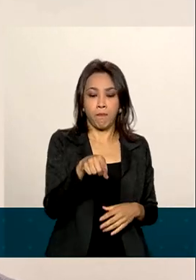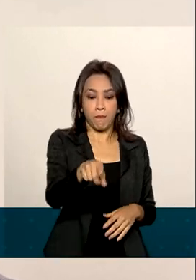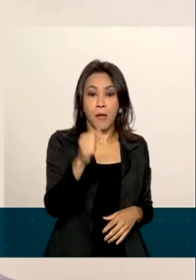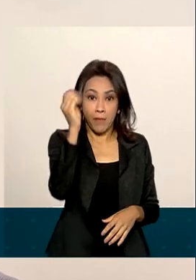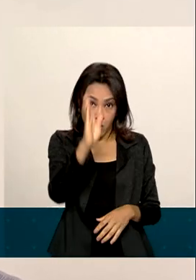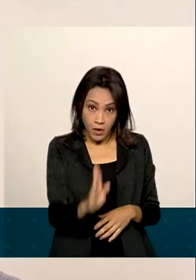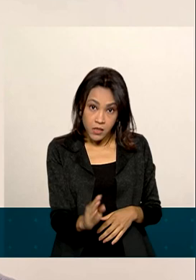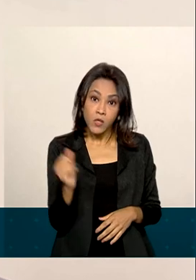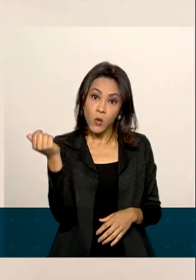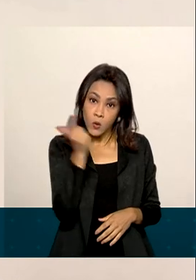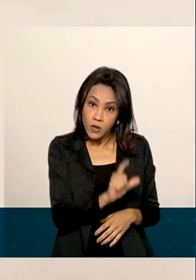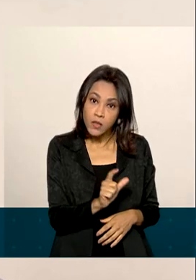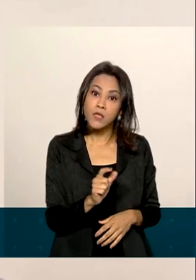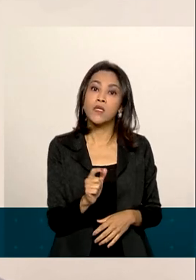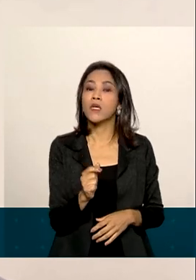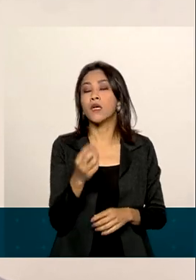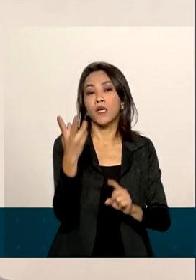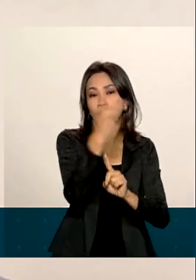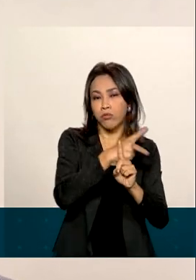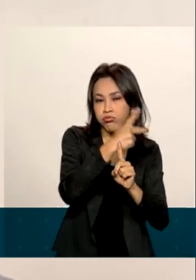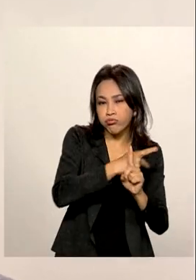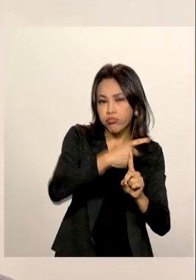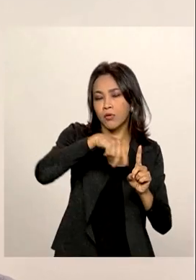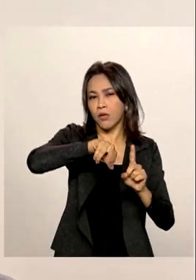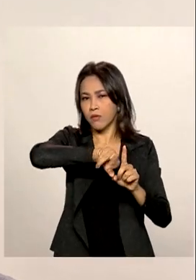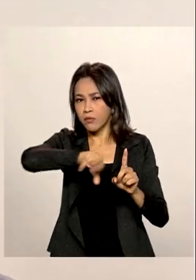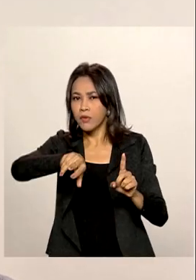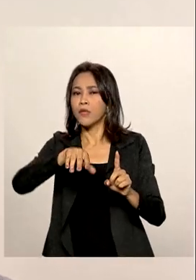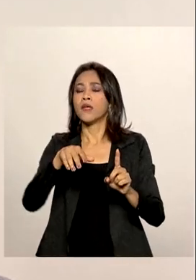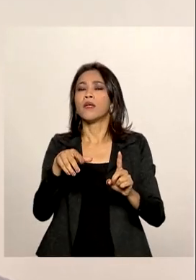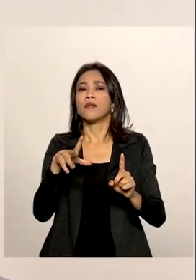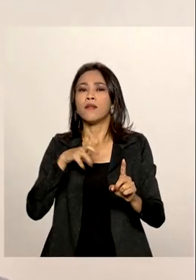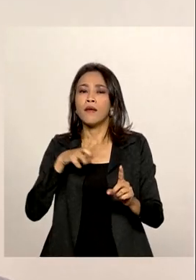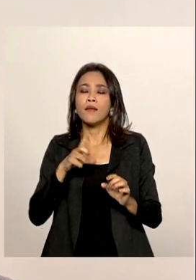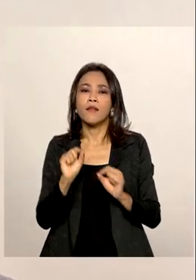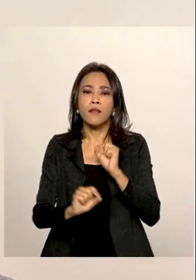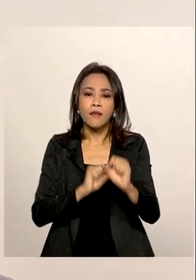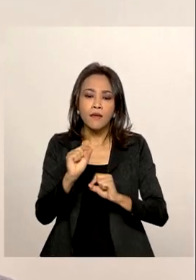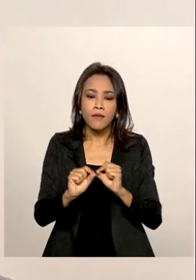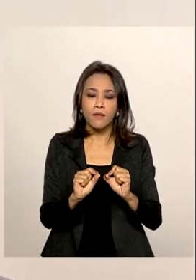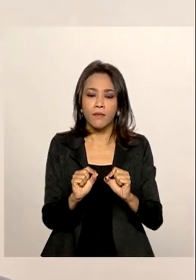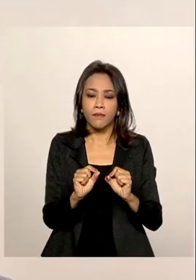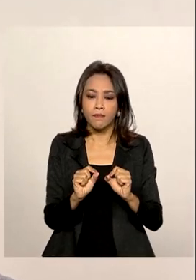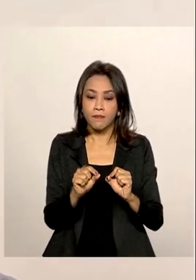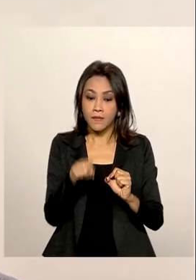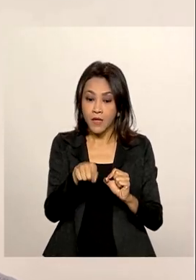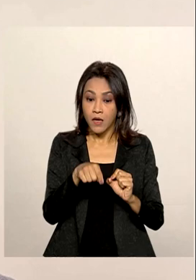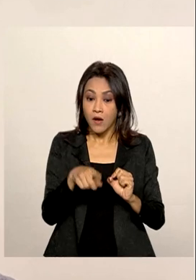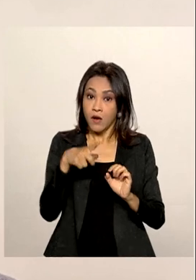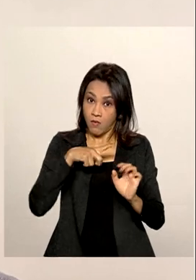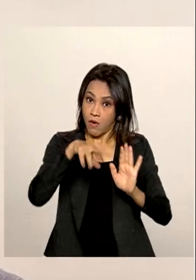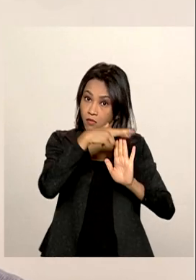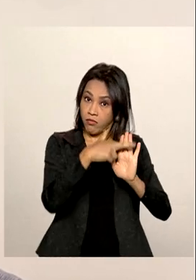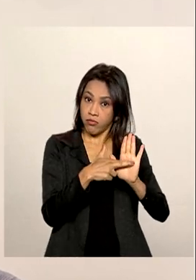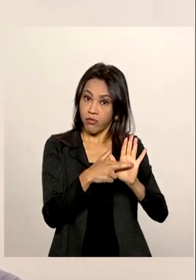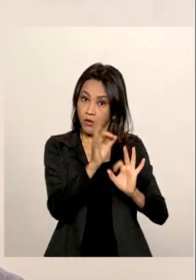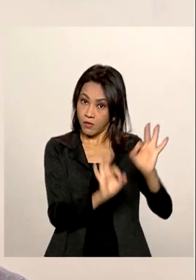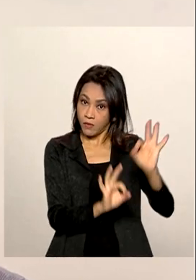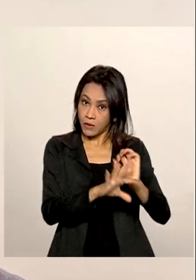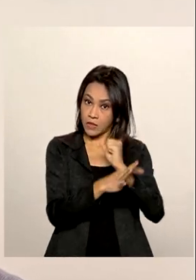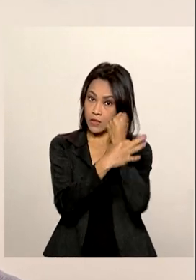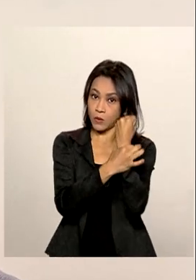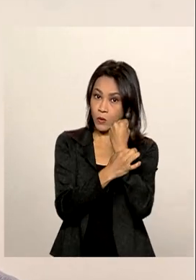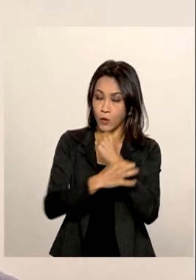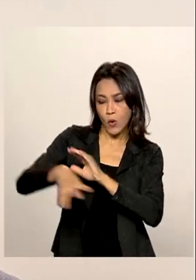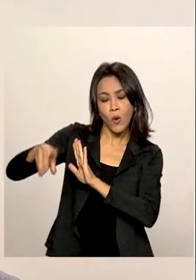offshore e a óleo como um todo, é preciso de um ambiente regulatório não apenas previsível, mas seguro. O